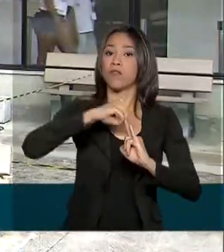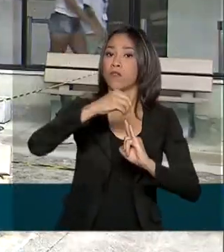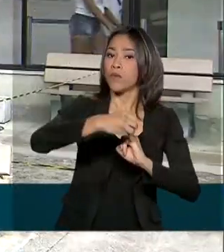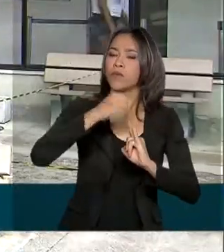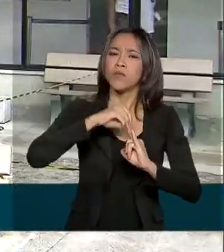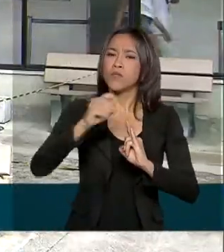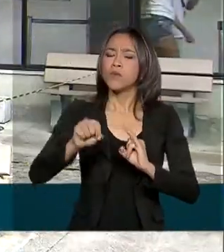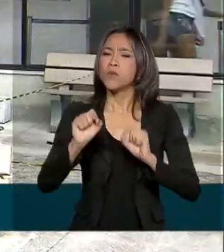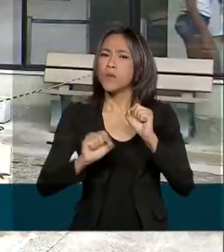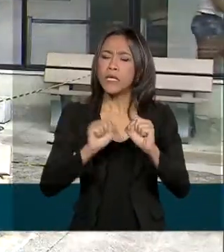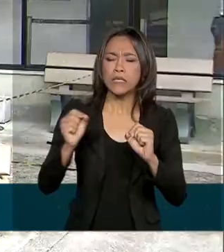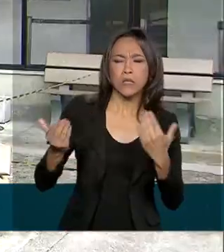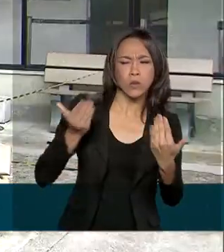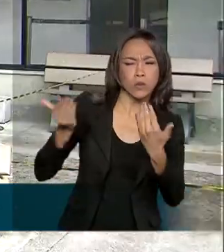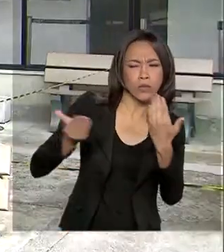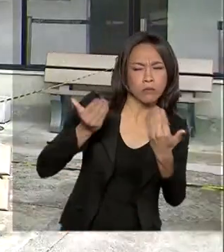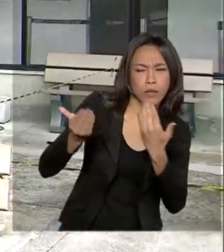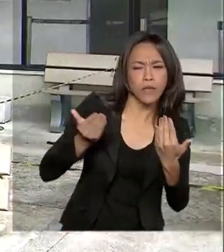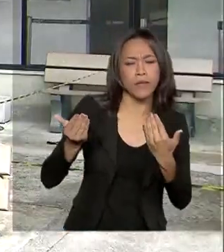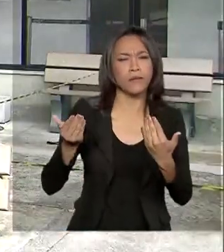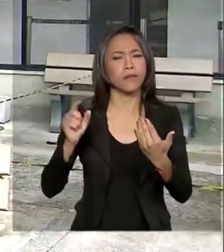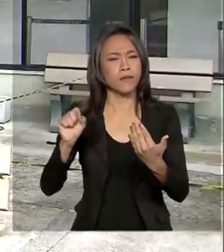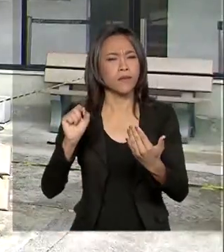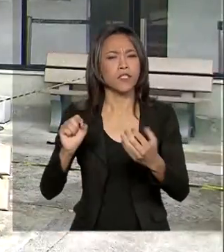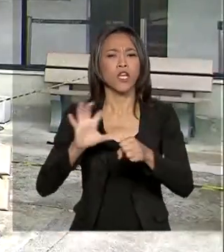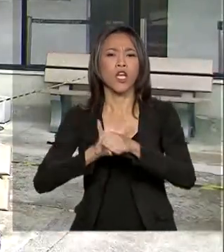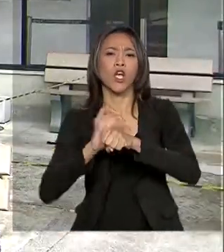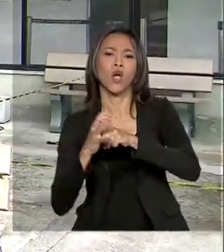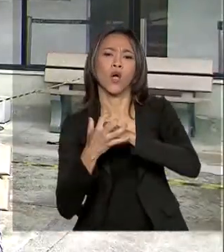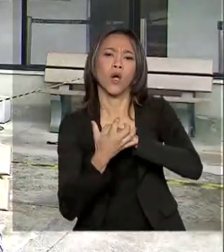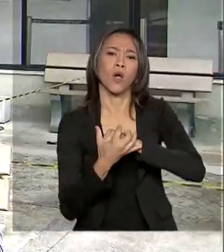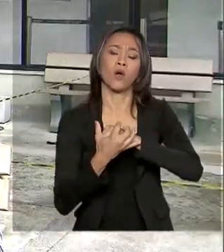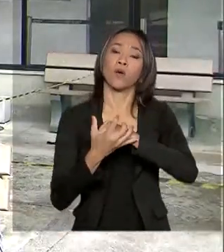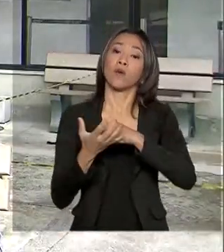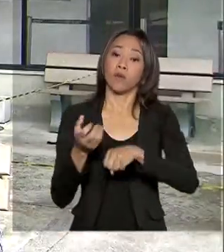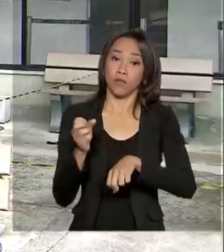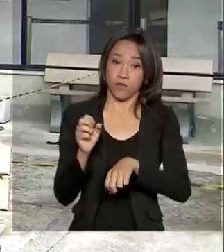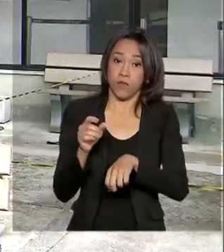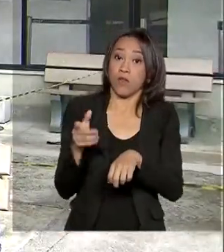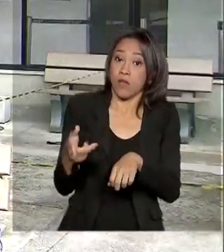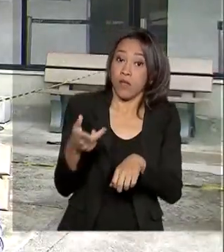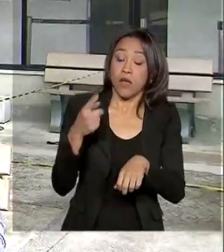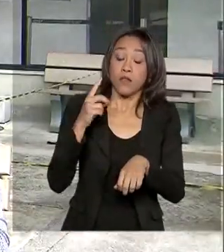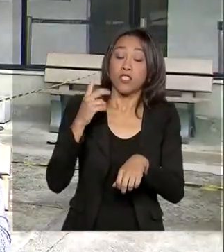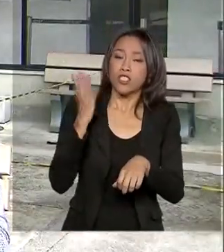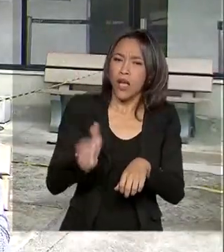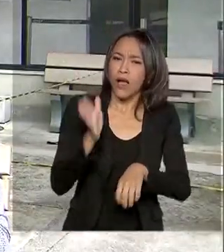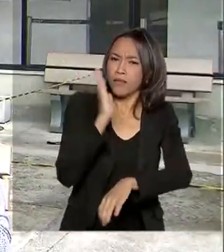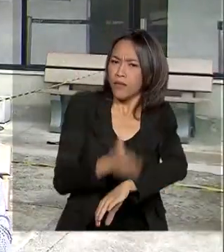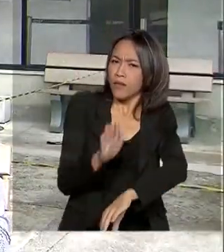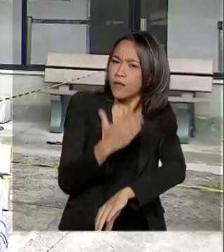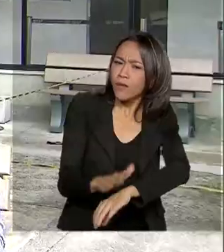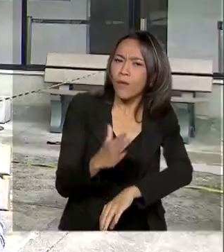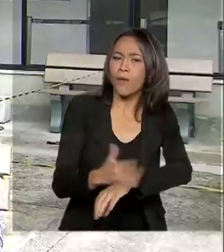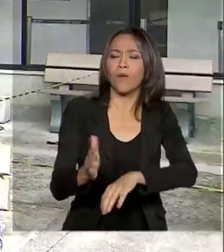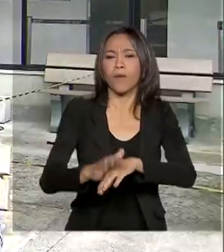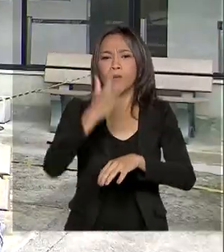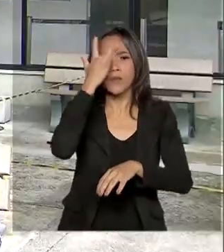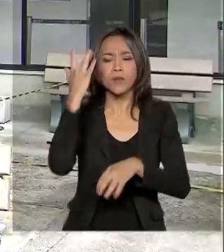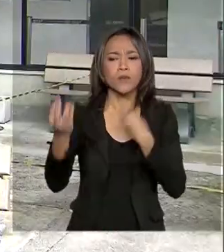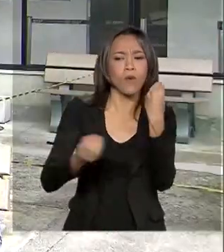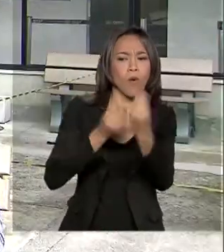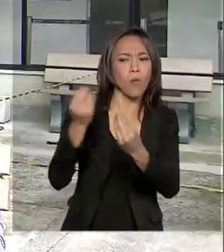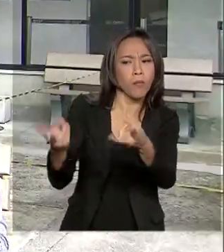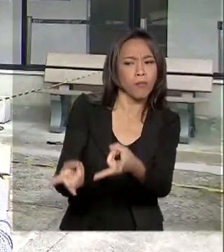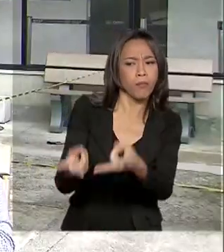casos suspeitos de infecção pelo coronavírus. O Brasil capacitou nove países por meio dessas reuniões que trataram sobre as formas de